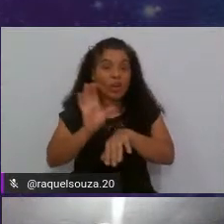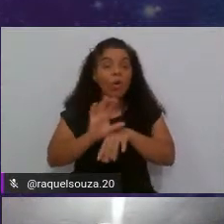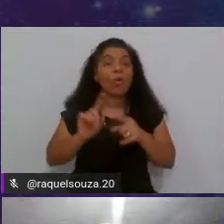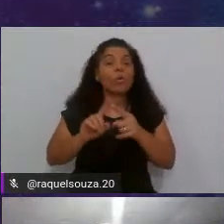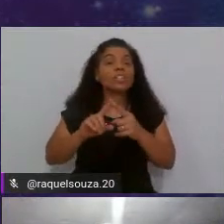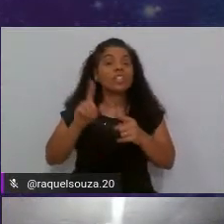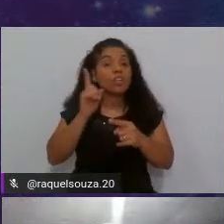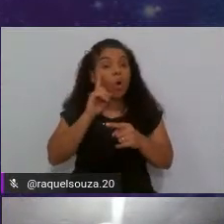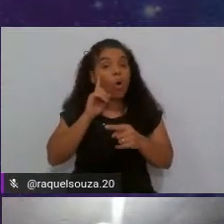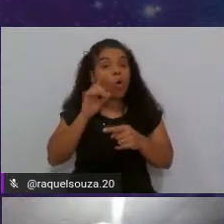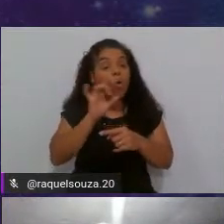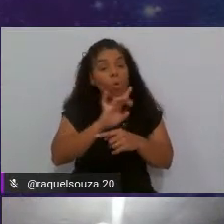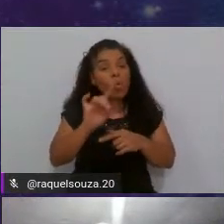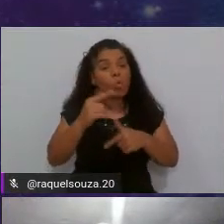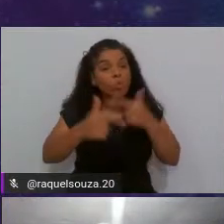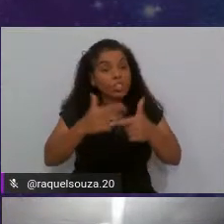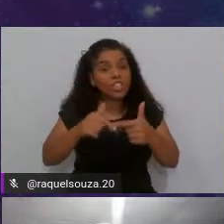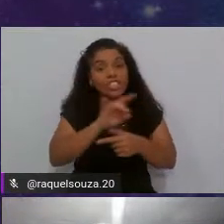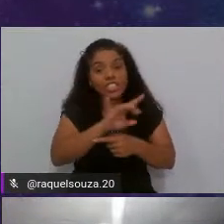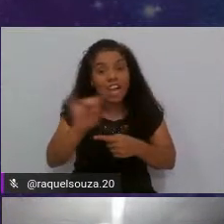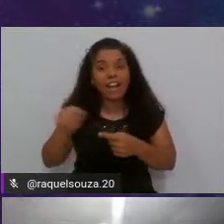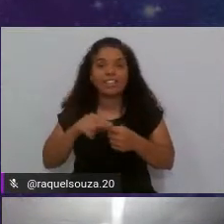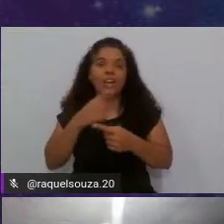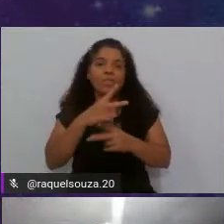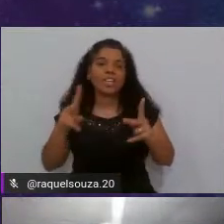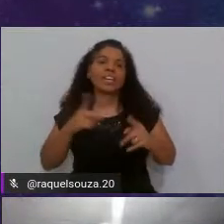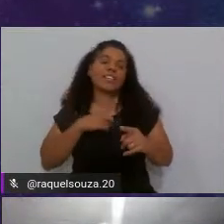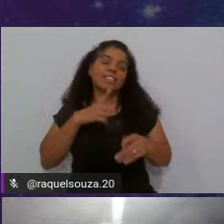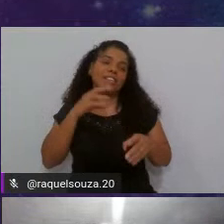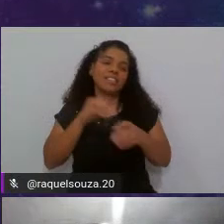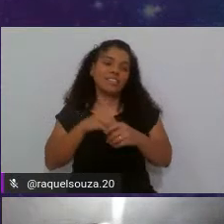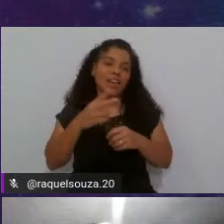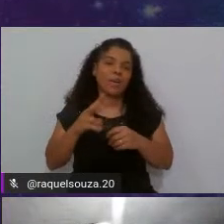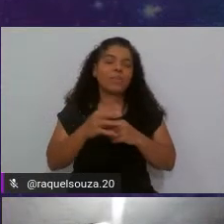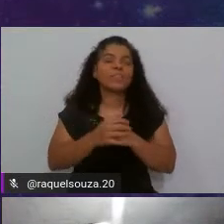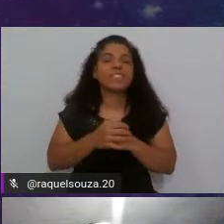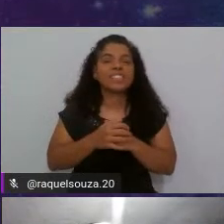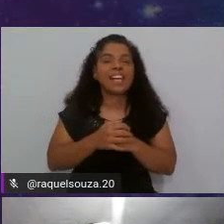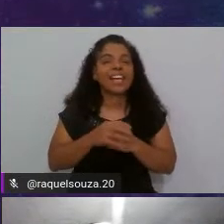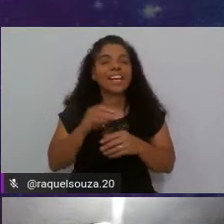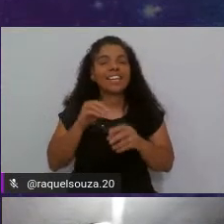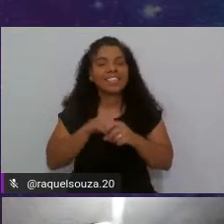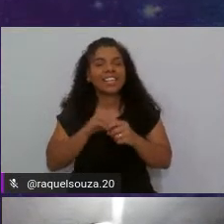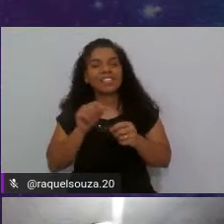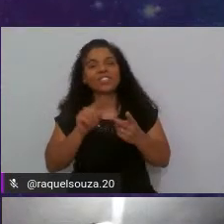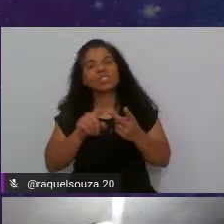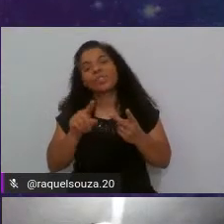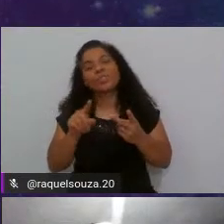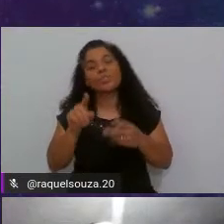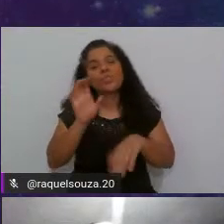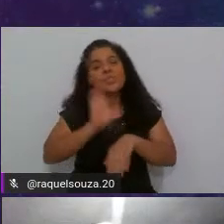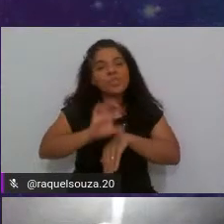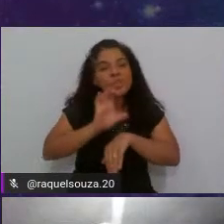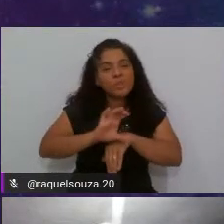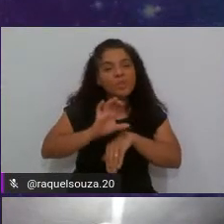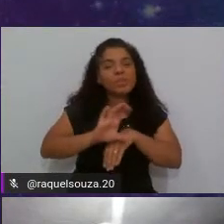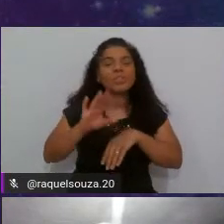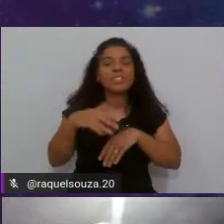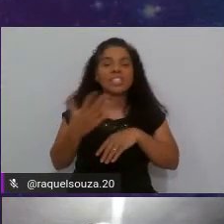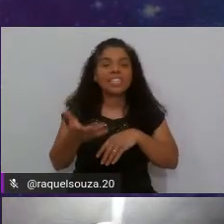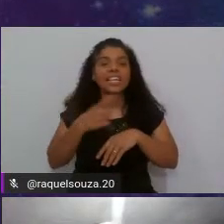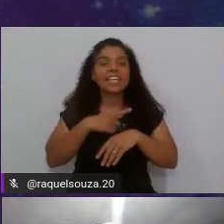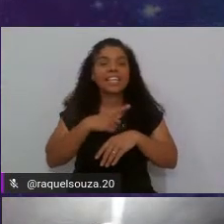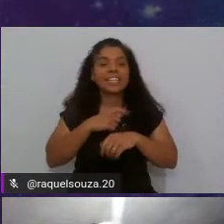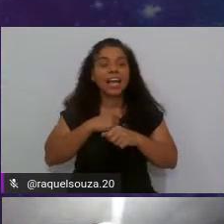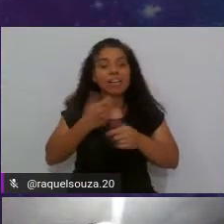de cada um daqueles que estão dentro do do curso e que e que